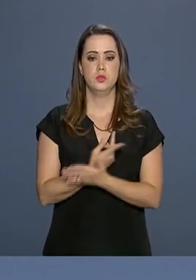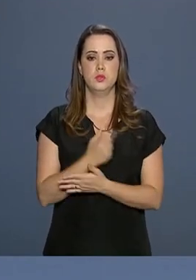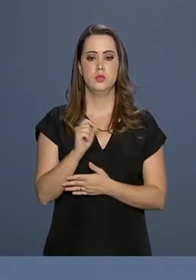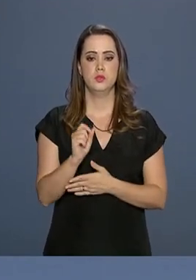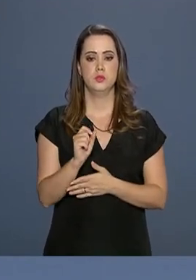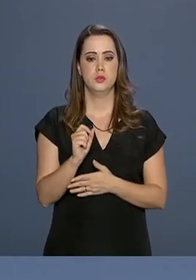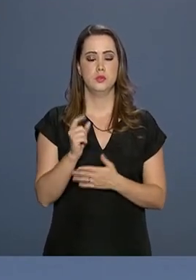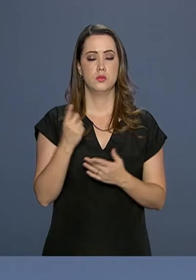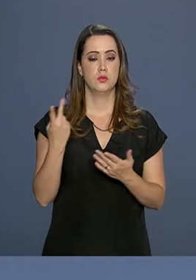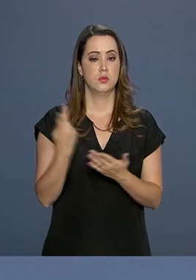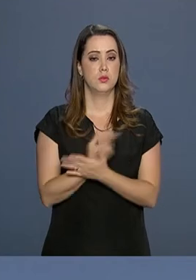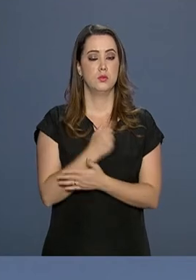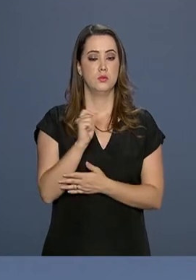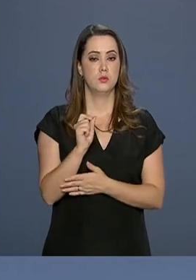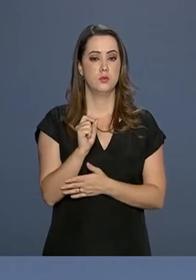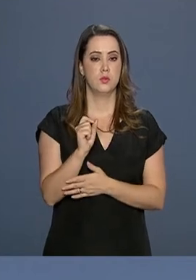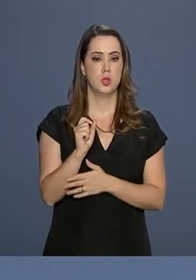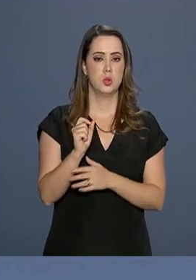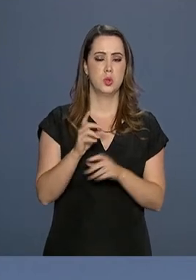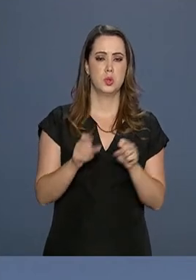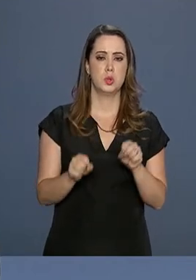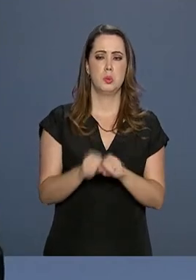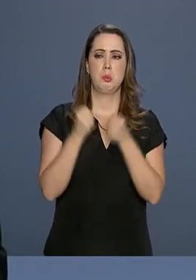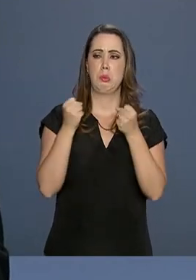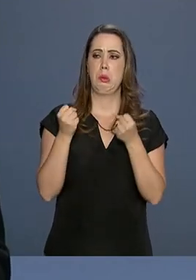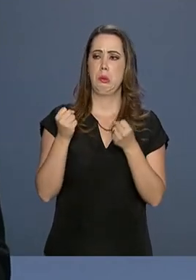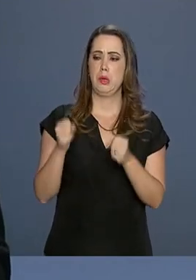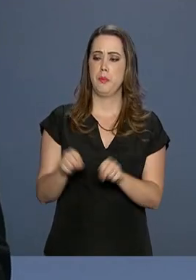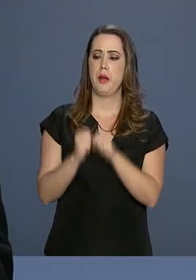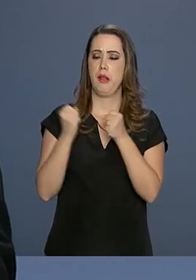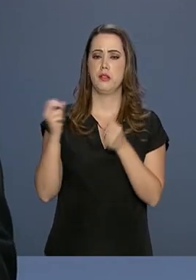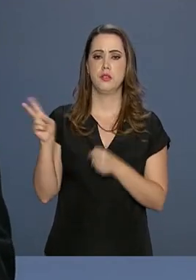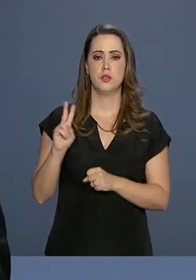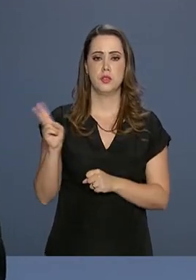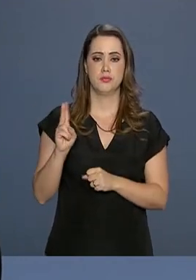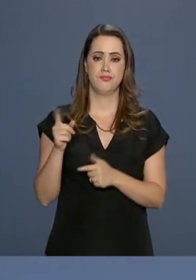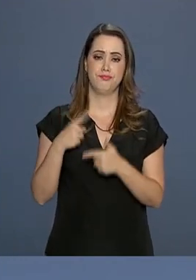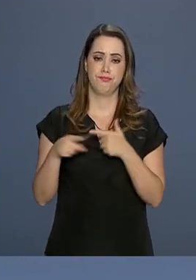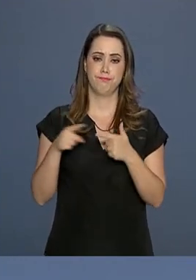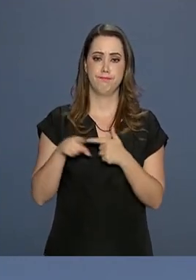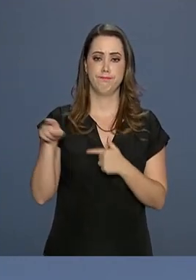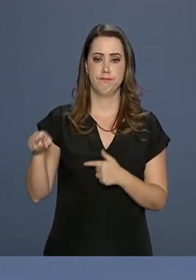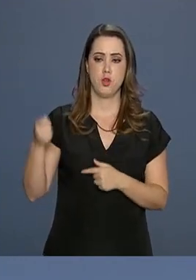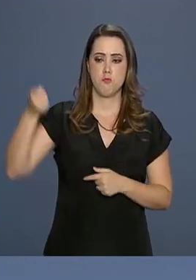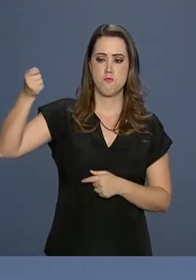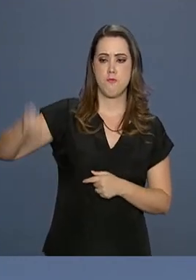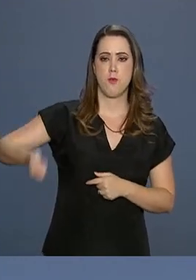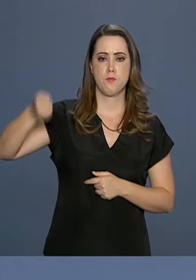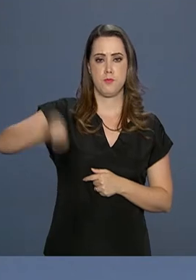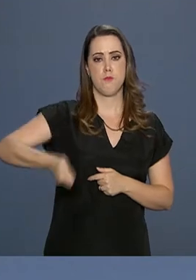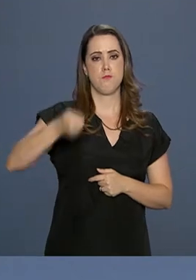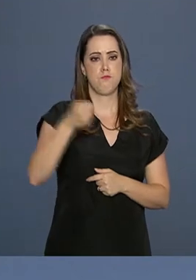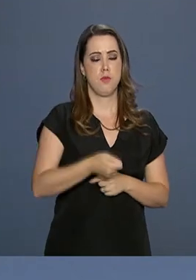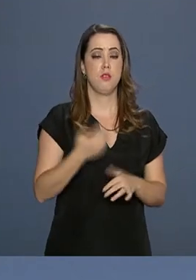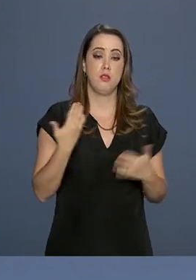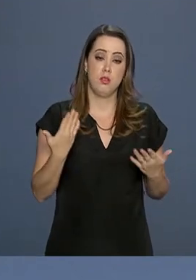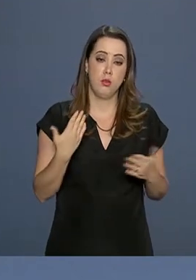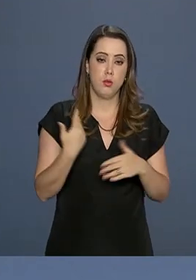destruída, como eu dizia, deliberadamente pelo regime ditatorial, que com essa evolução,